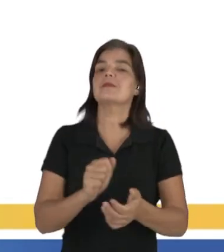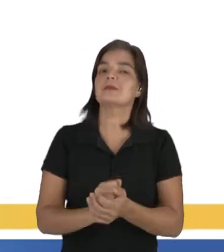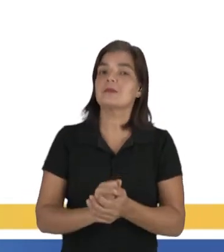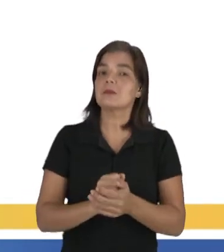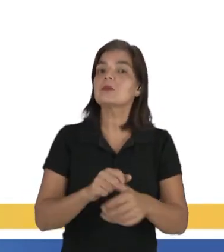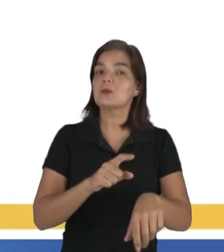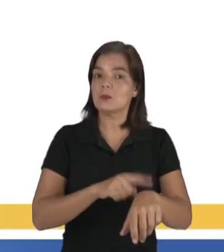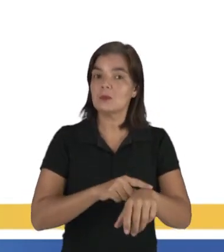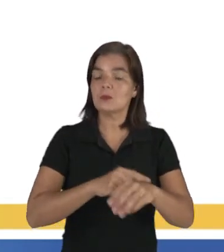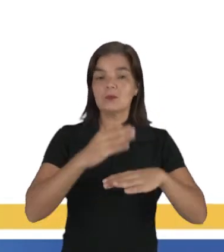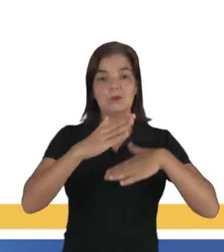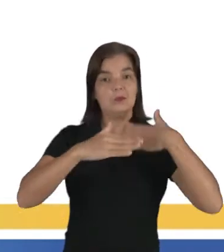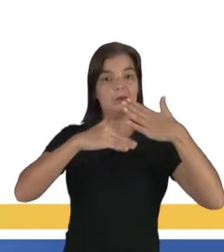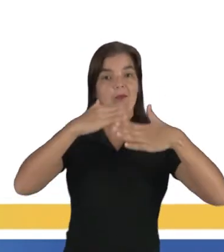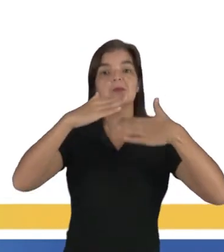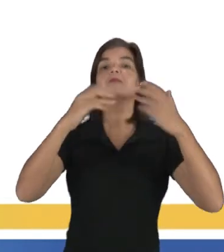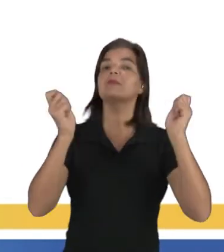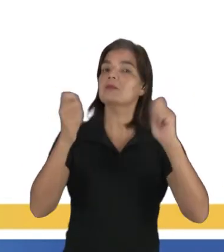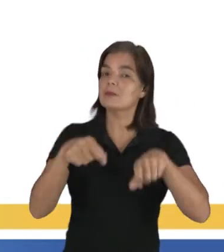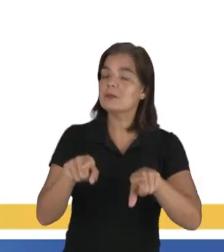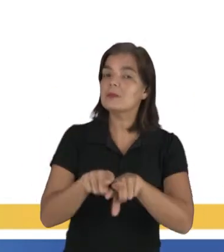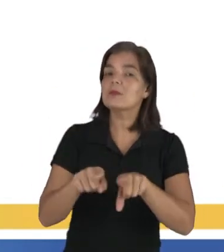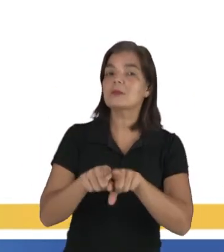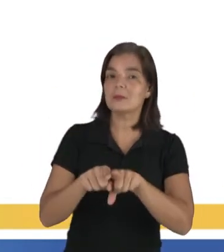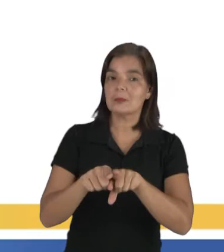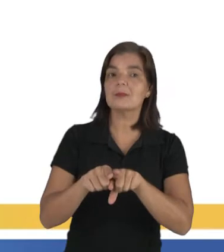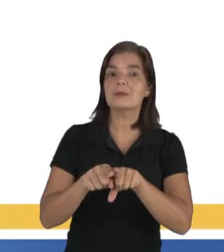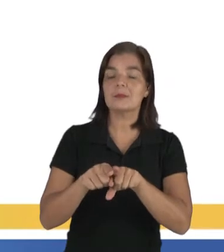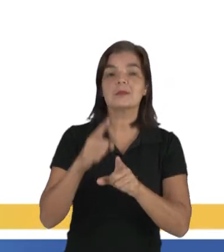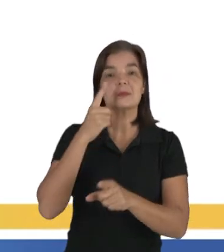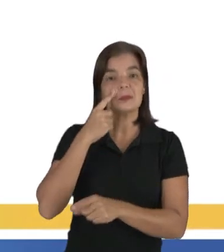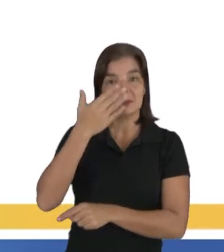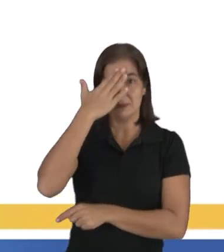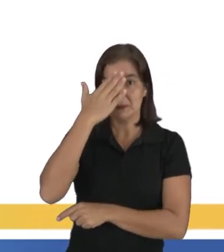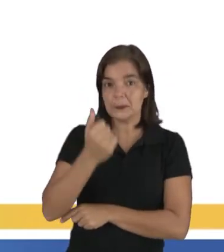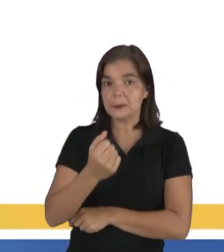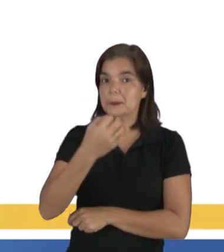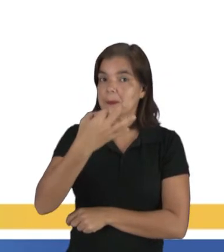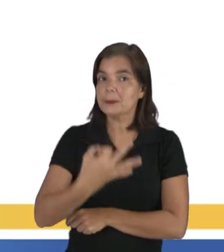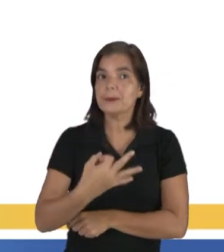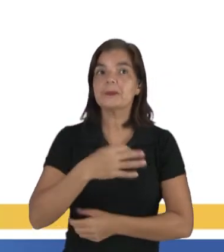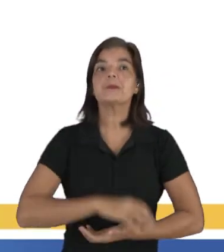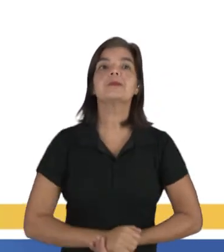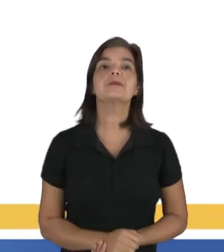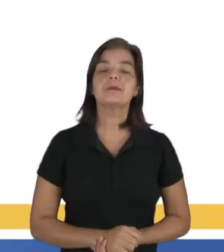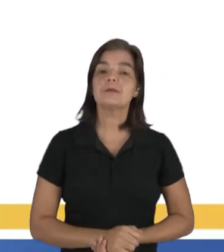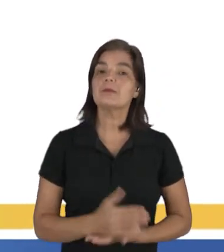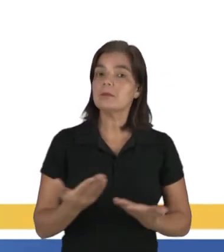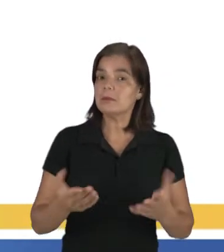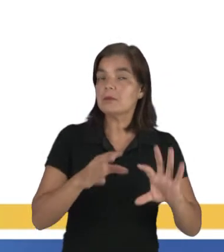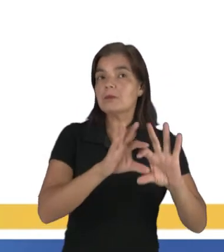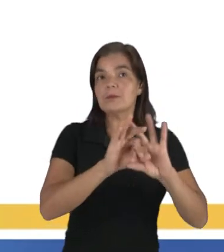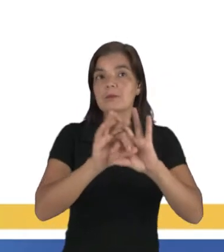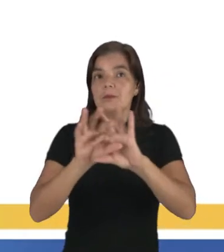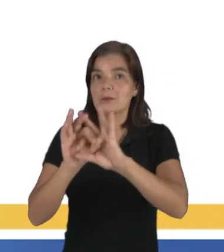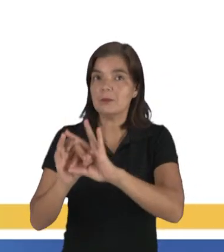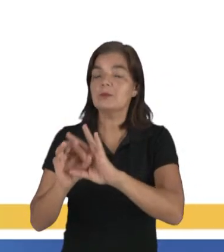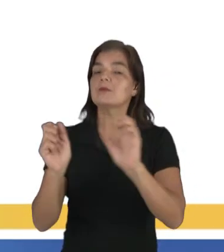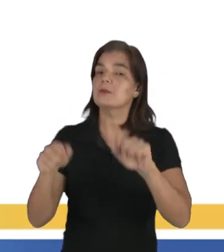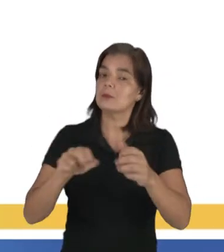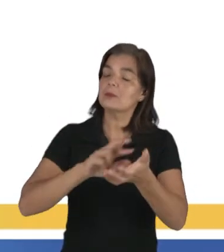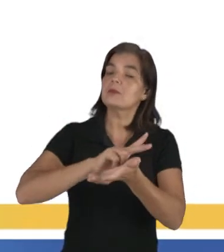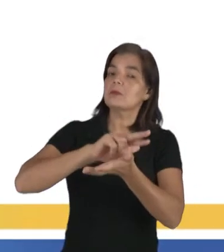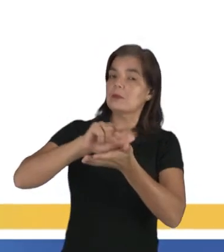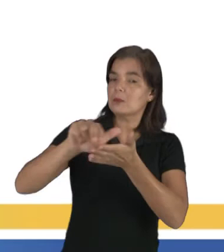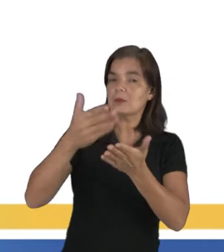determinados níveis, possam dominar, tá certo? Então, nesse contexto,